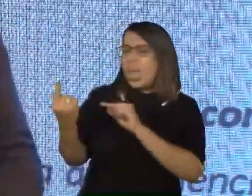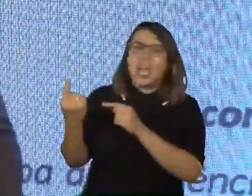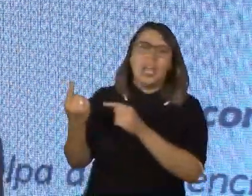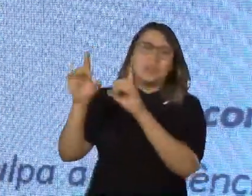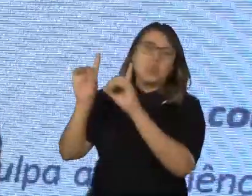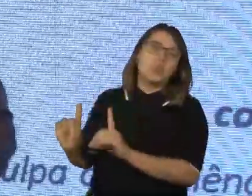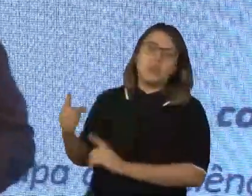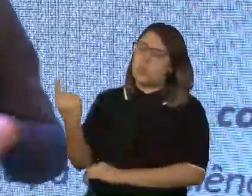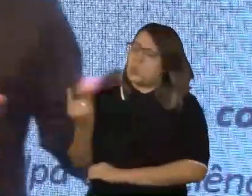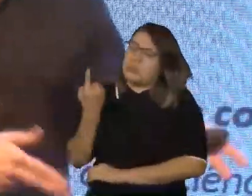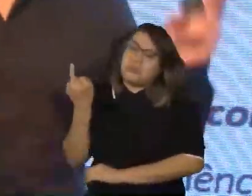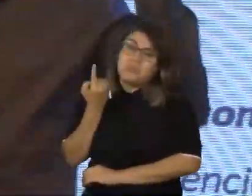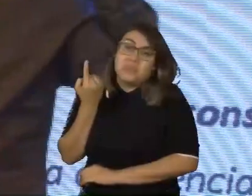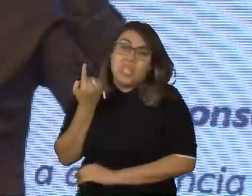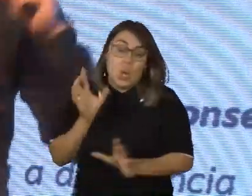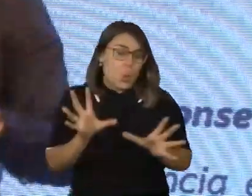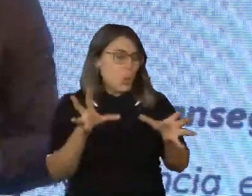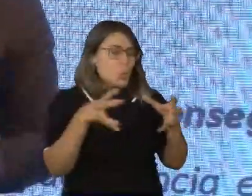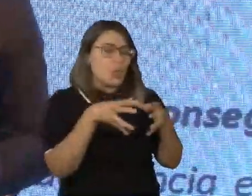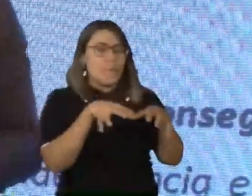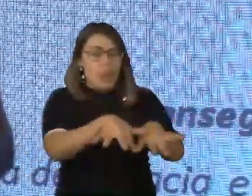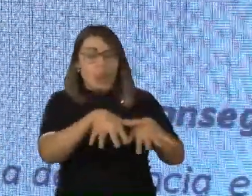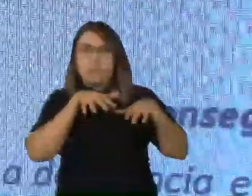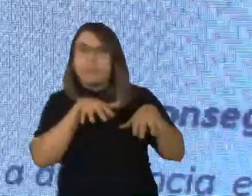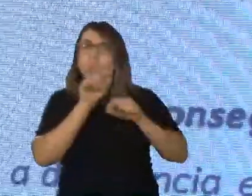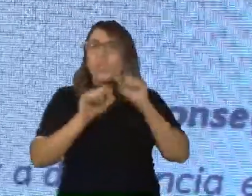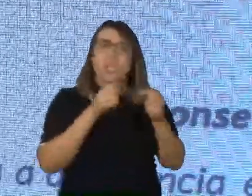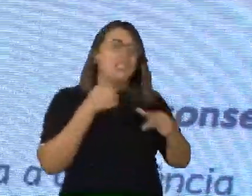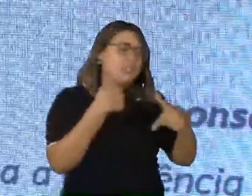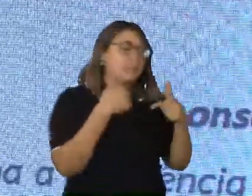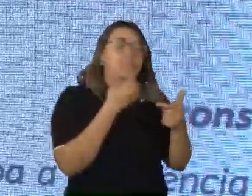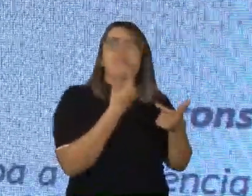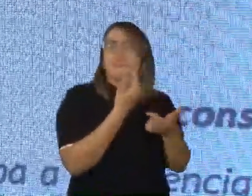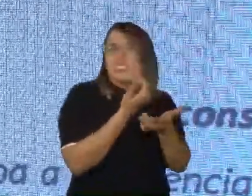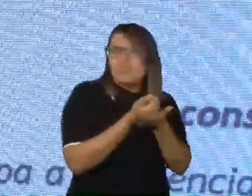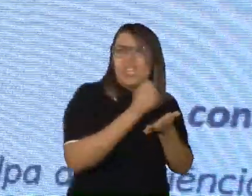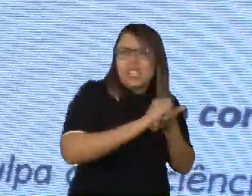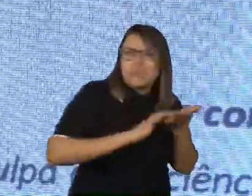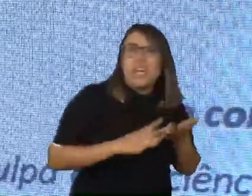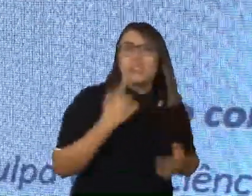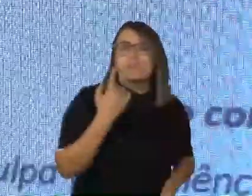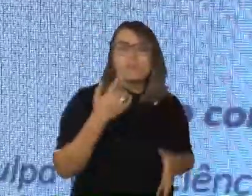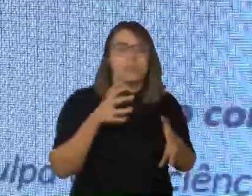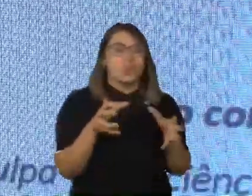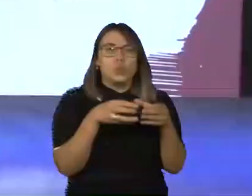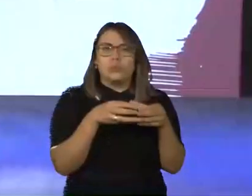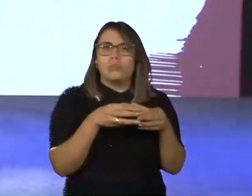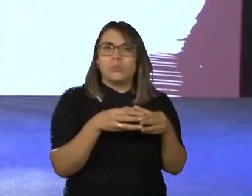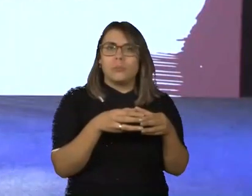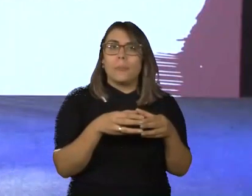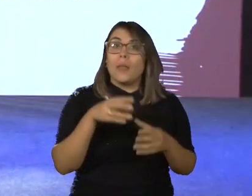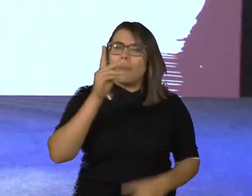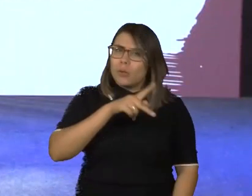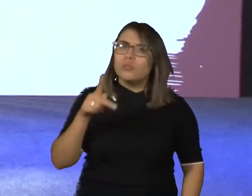exercício sozinho, enquanto a turma, dita pessoas comuns, estão trabalhando de uma outra forma. Essa pessoa, sim, tem uma mente limitada.